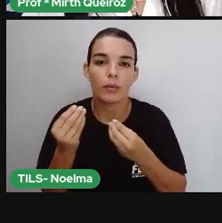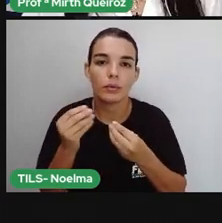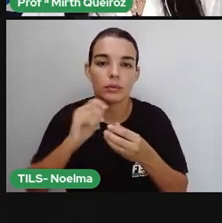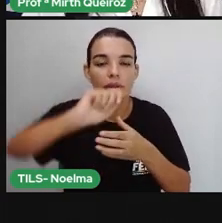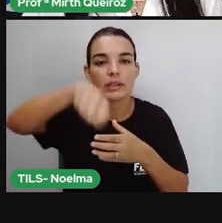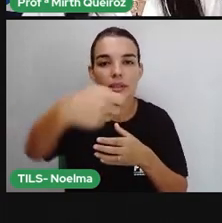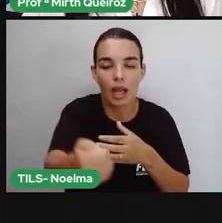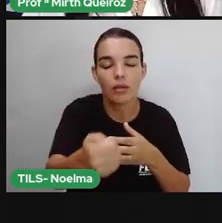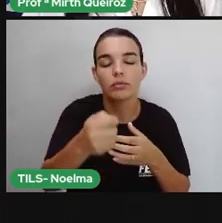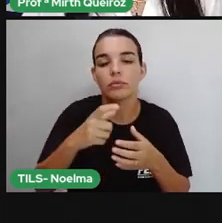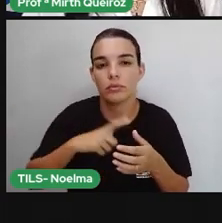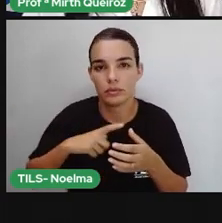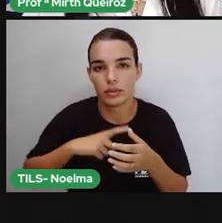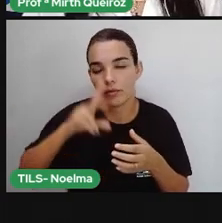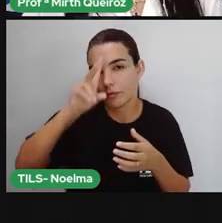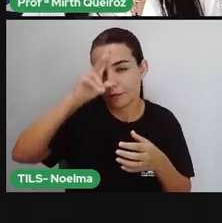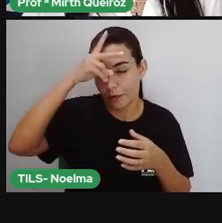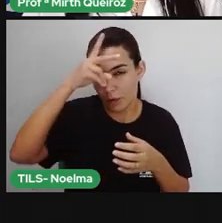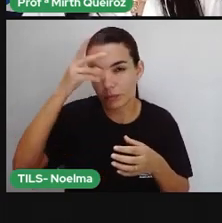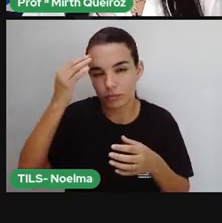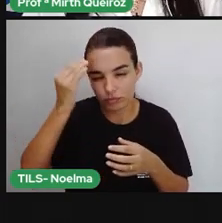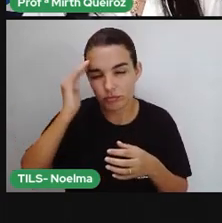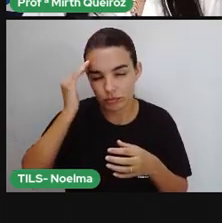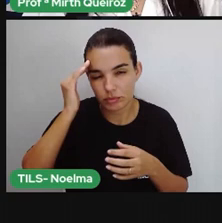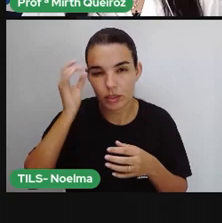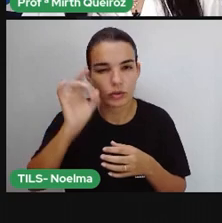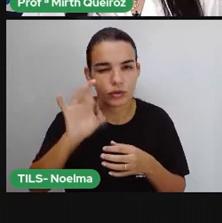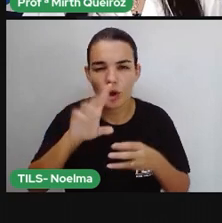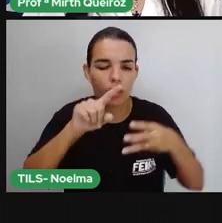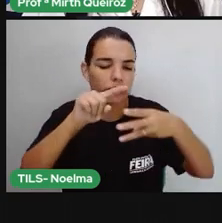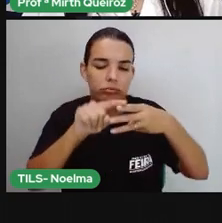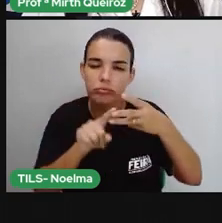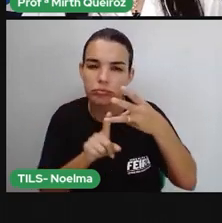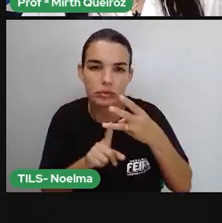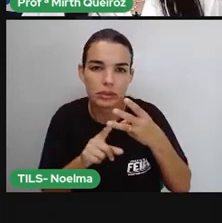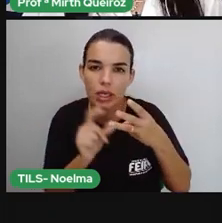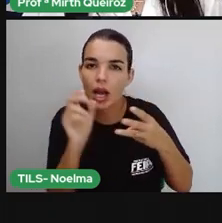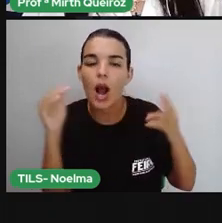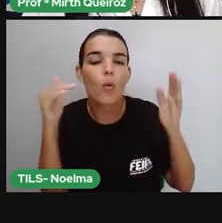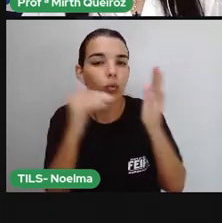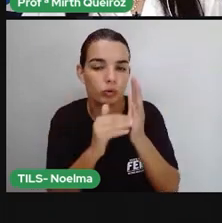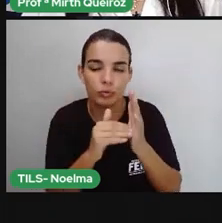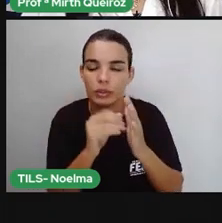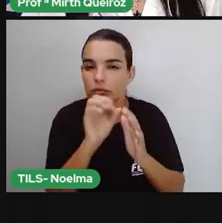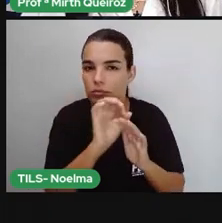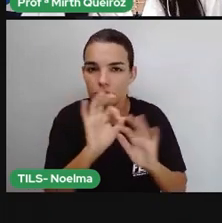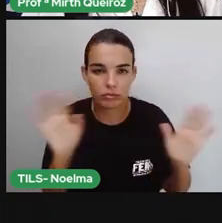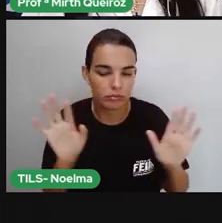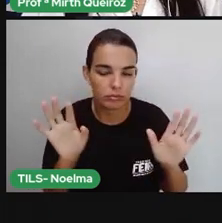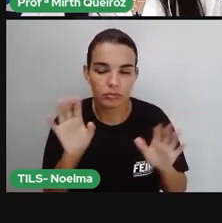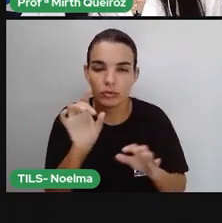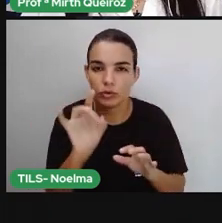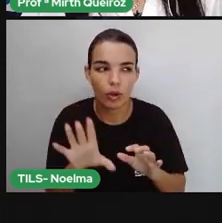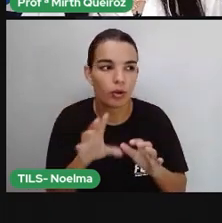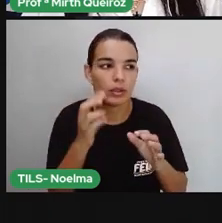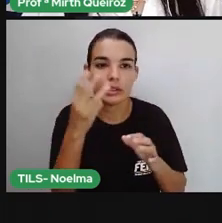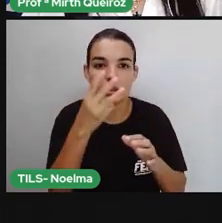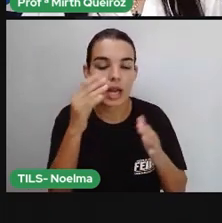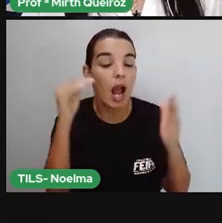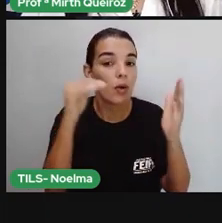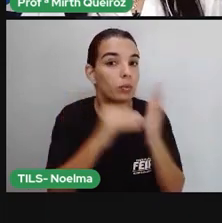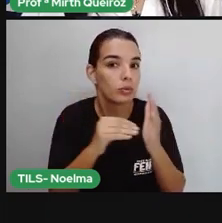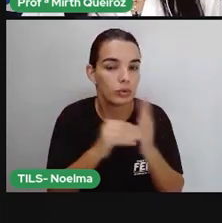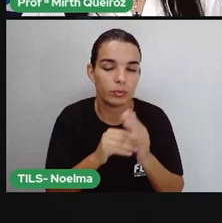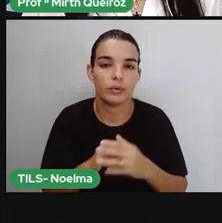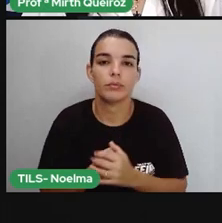da sílaba tônica, certo? Porque sempre vão ser sílabas átonas, sílabas mais fracas,